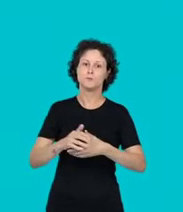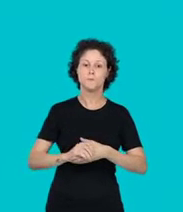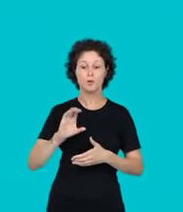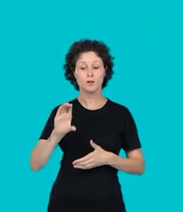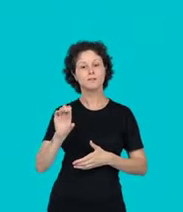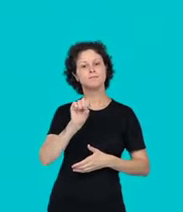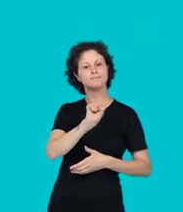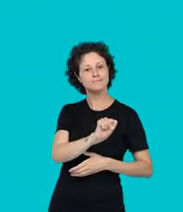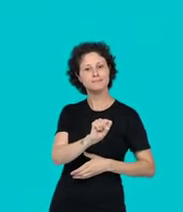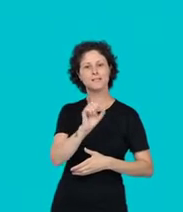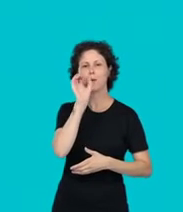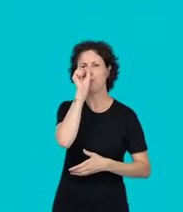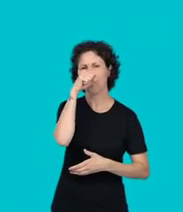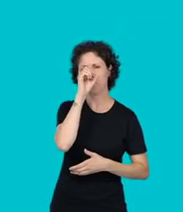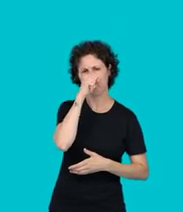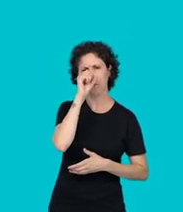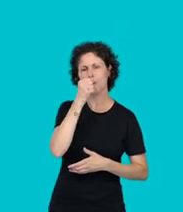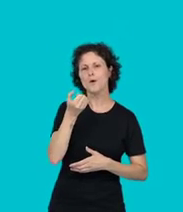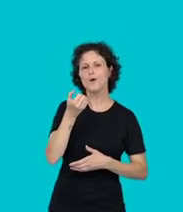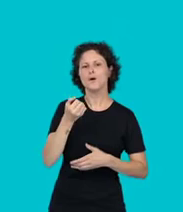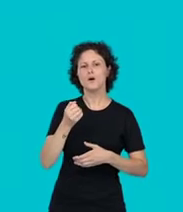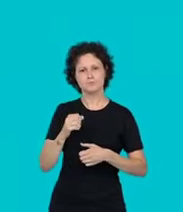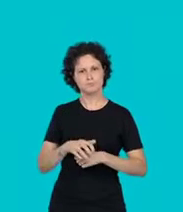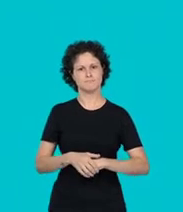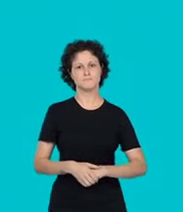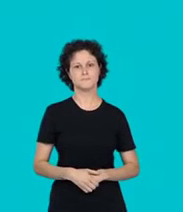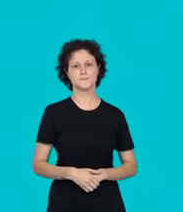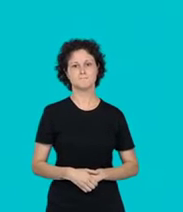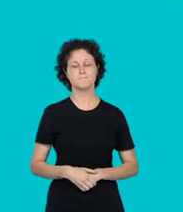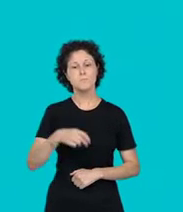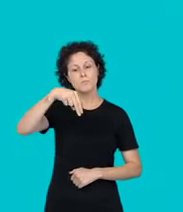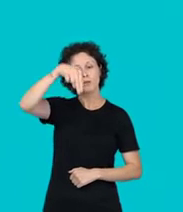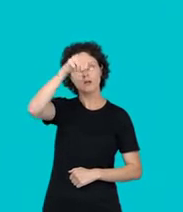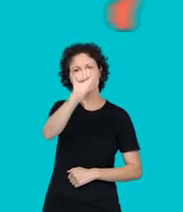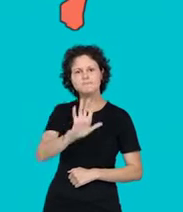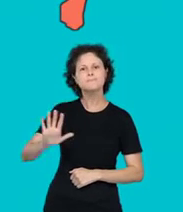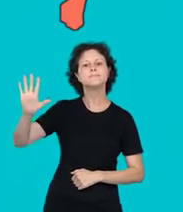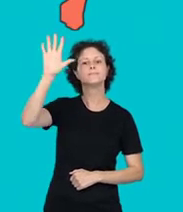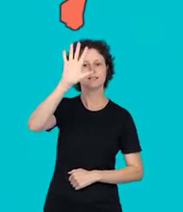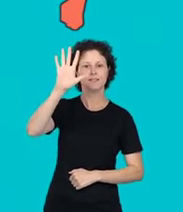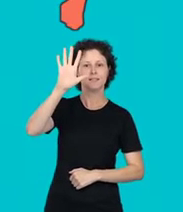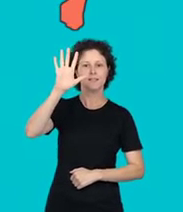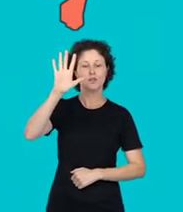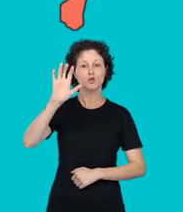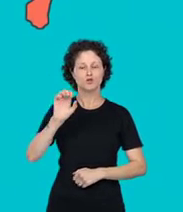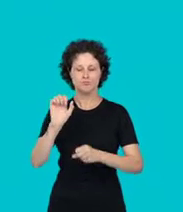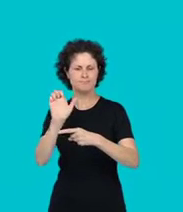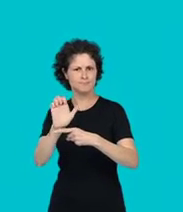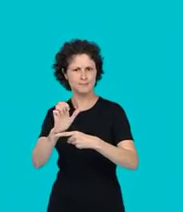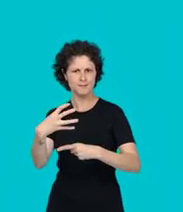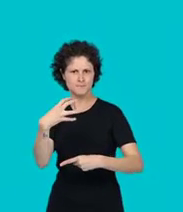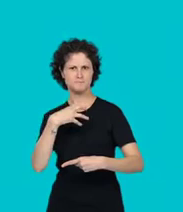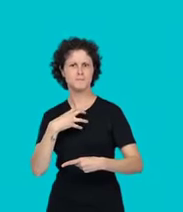frango. E em Santa Catarina, os suínos, que é a criação de porco, para a venda da carne. Agora, lá no Nordeste,